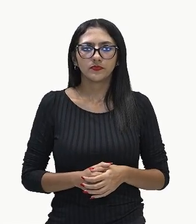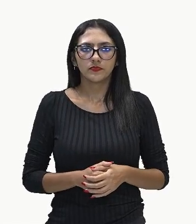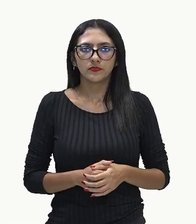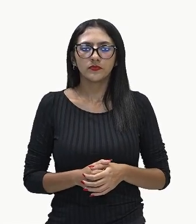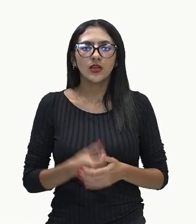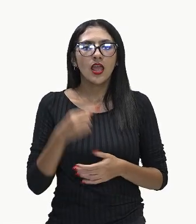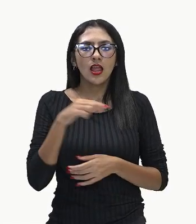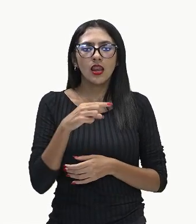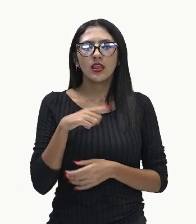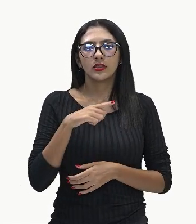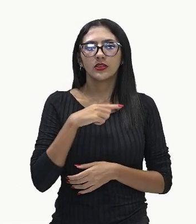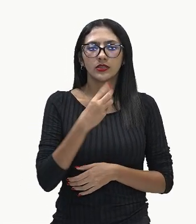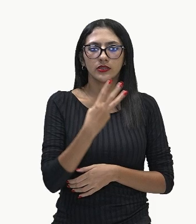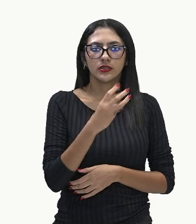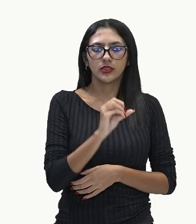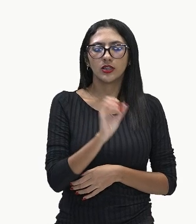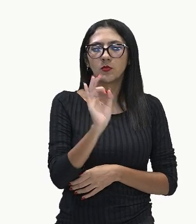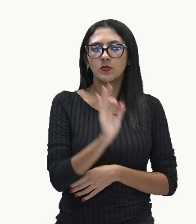30%.